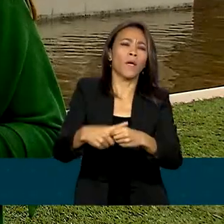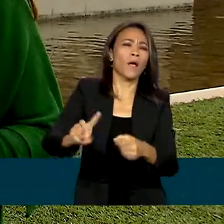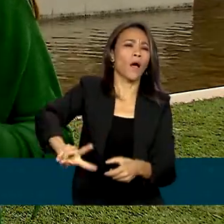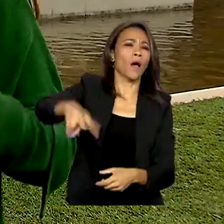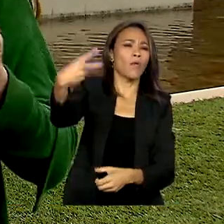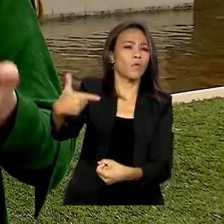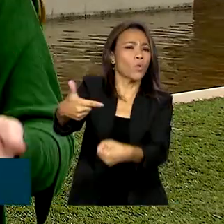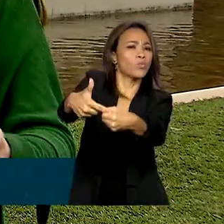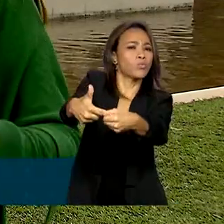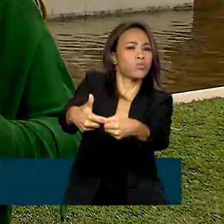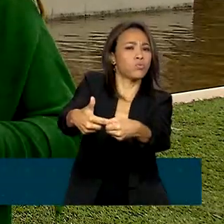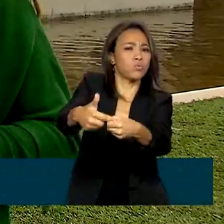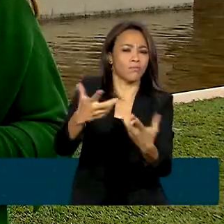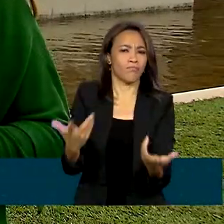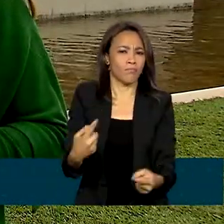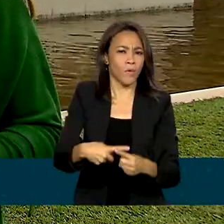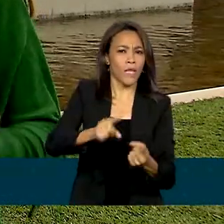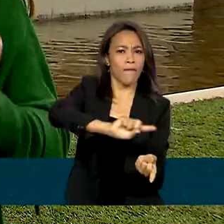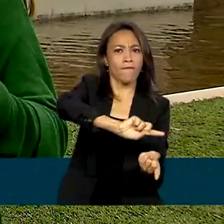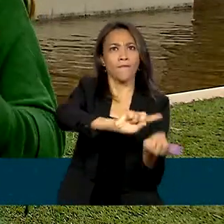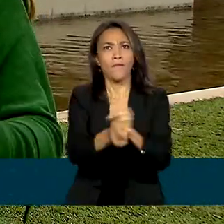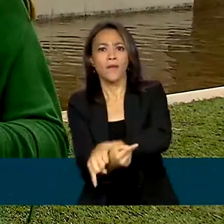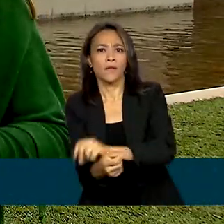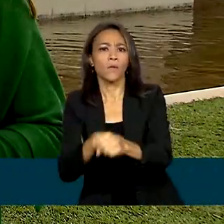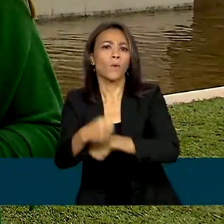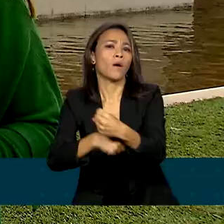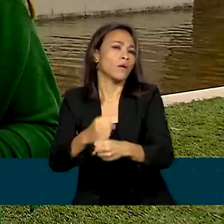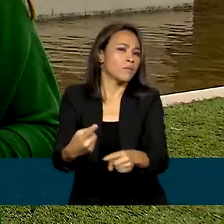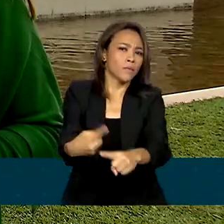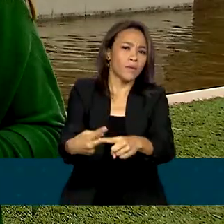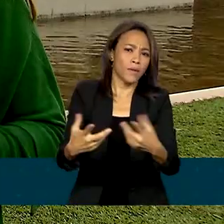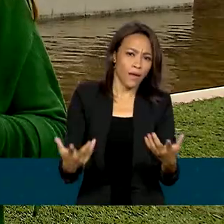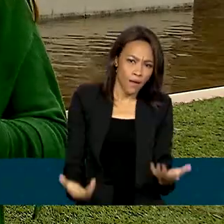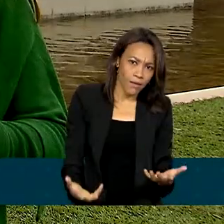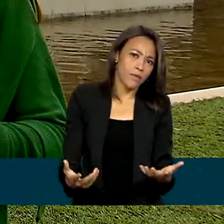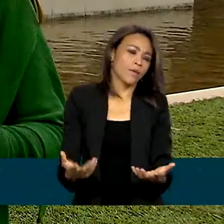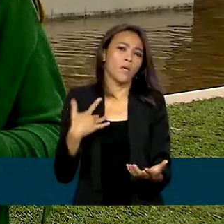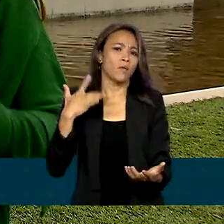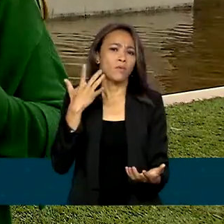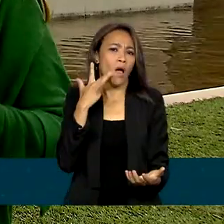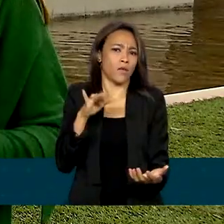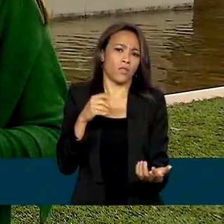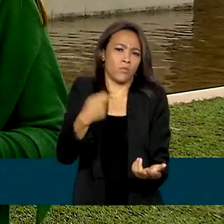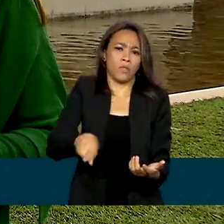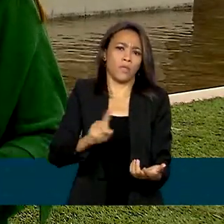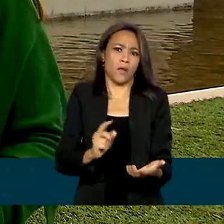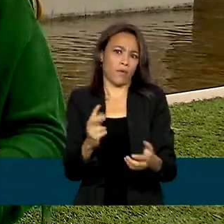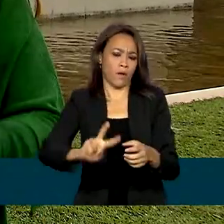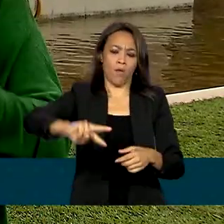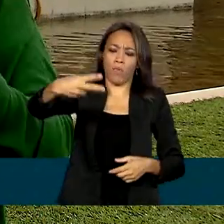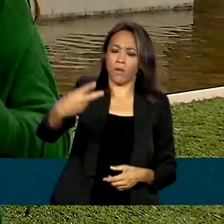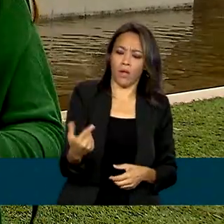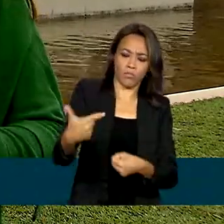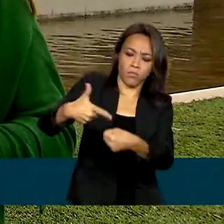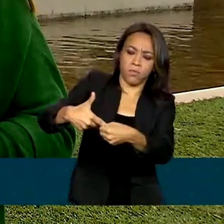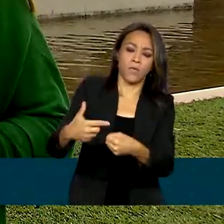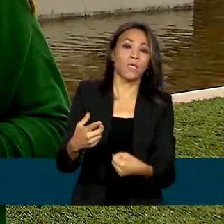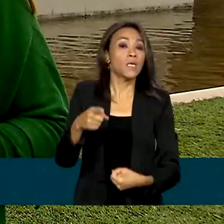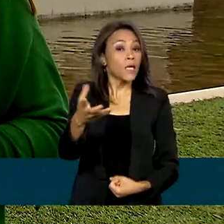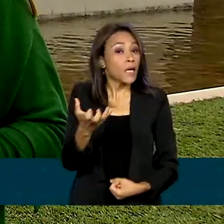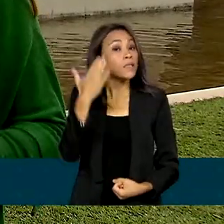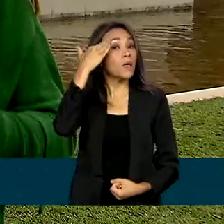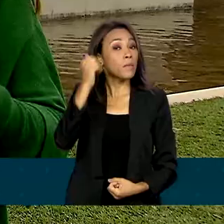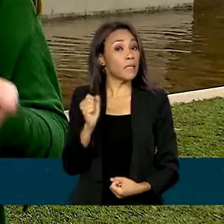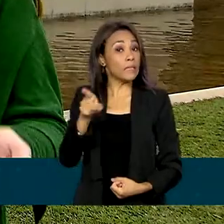do ano. O secretário Adida Muz não vê razão para a remarcação nas bombas e quer saber se os poços de